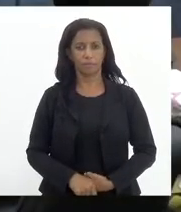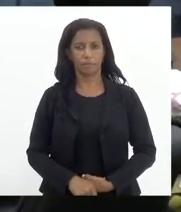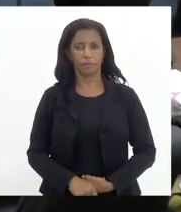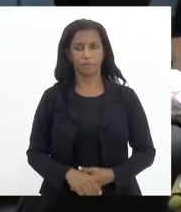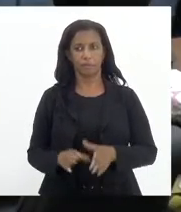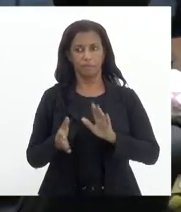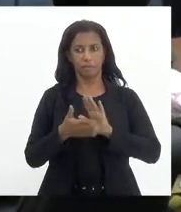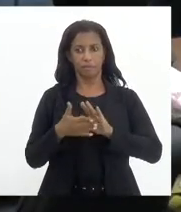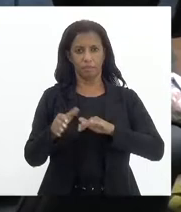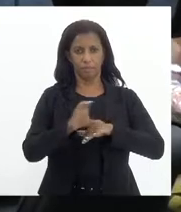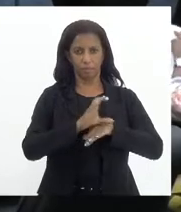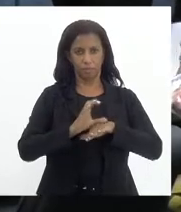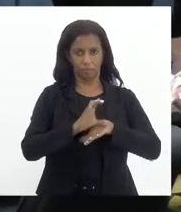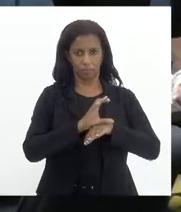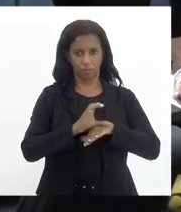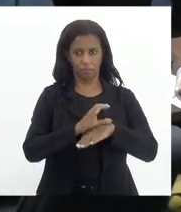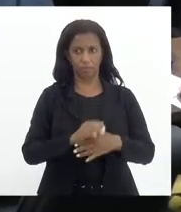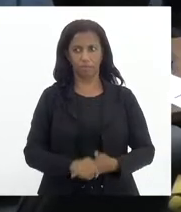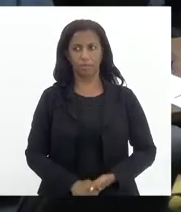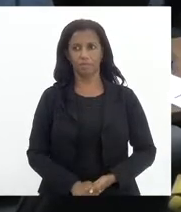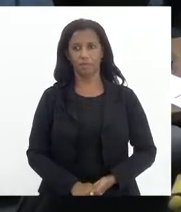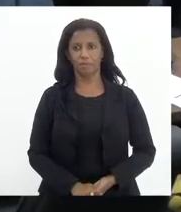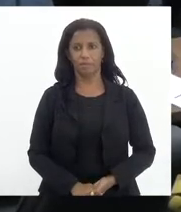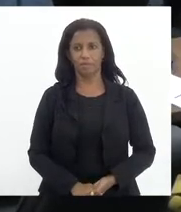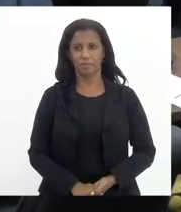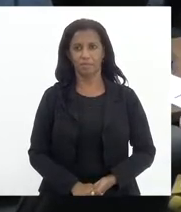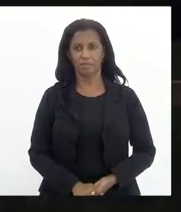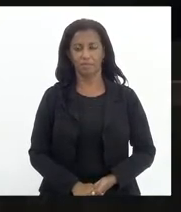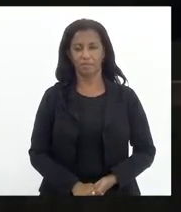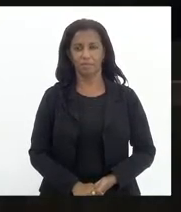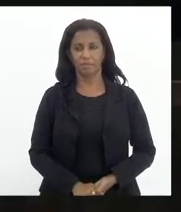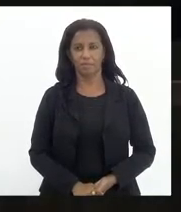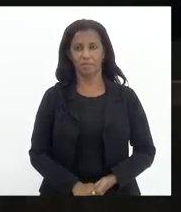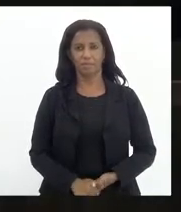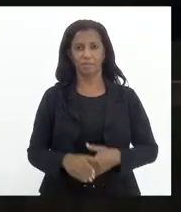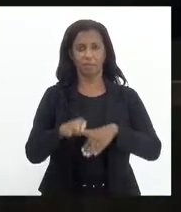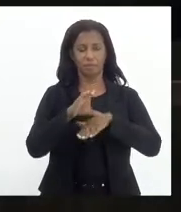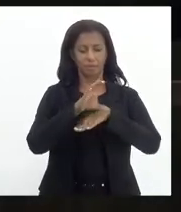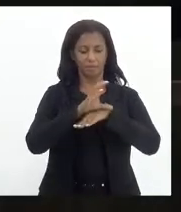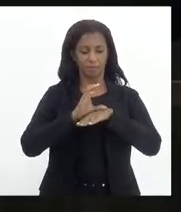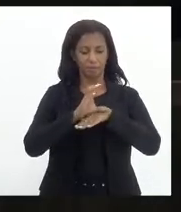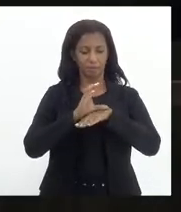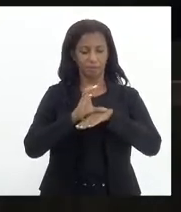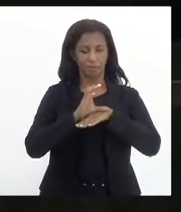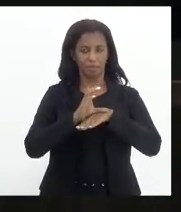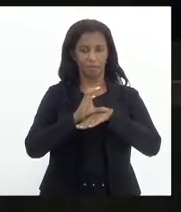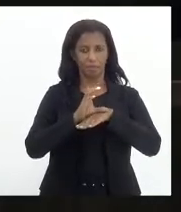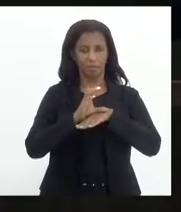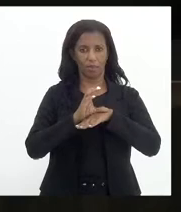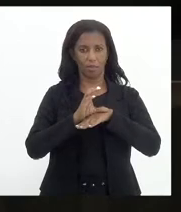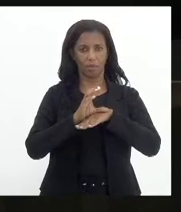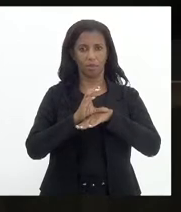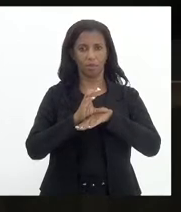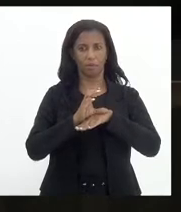Parecer pela constitucionalidade, presidente. Pela comissão de cultura, deputado Heliomar Coelho.